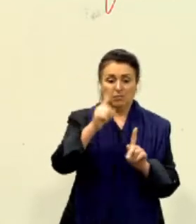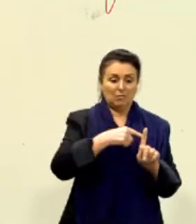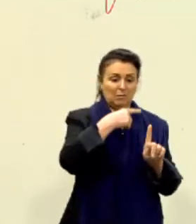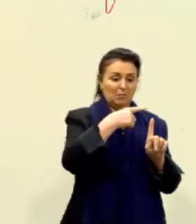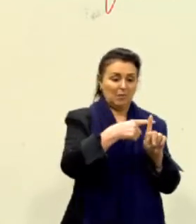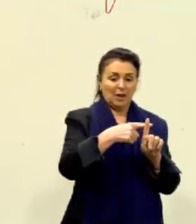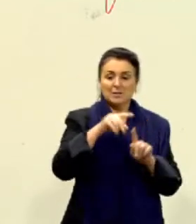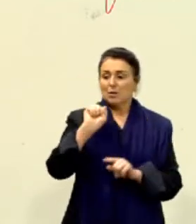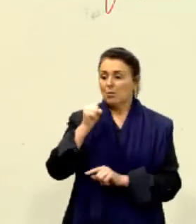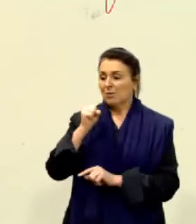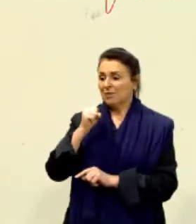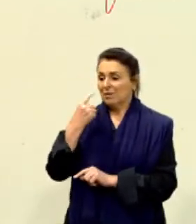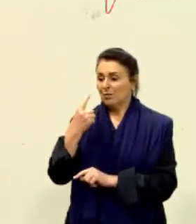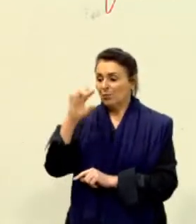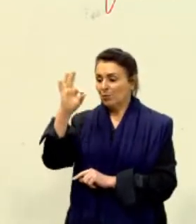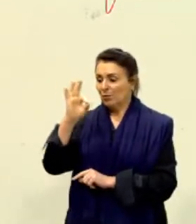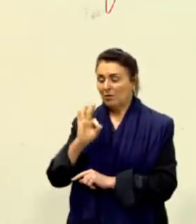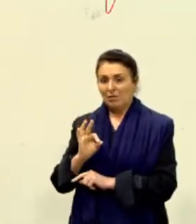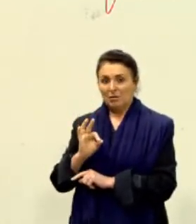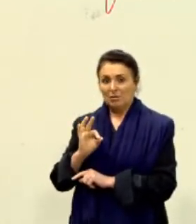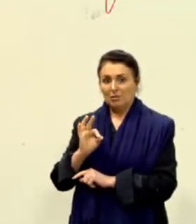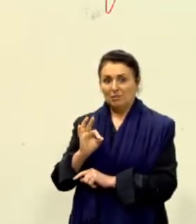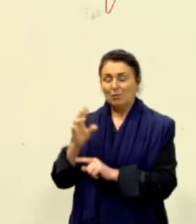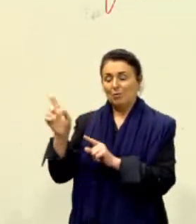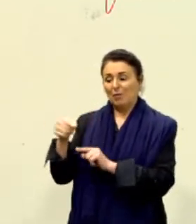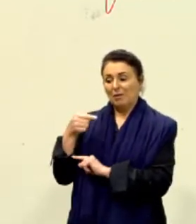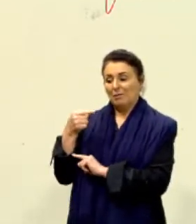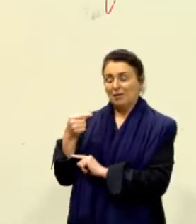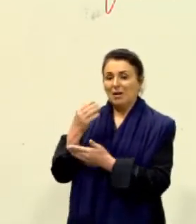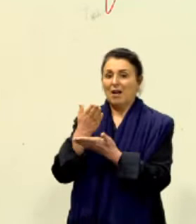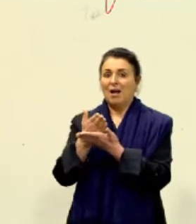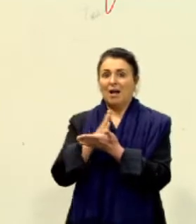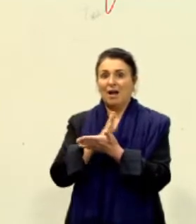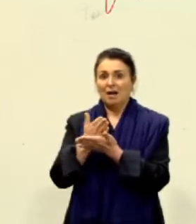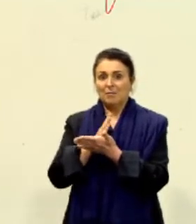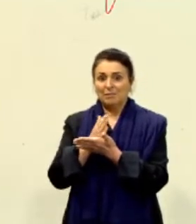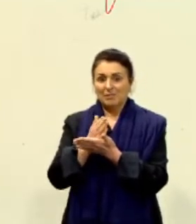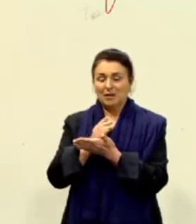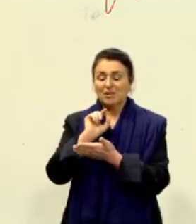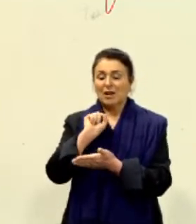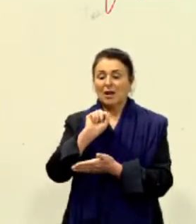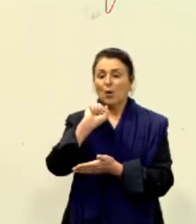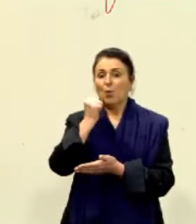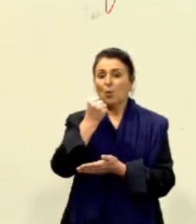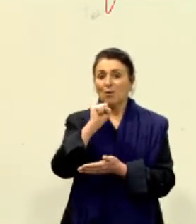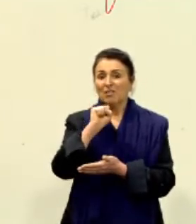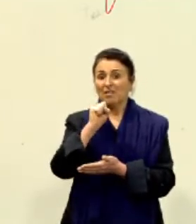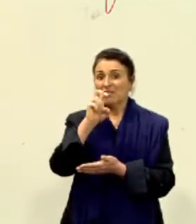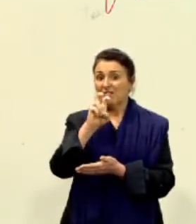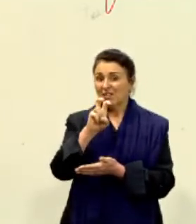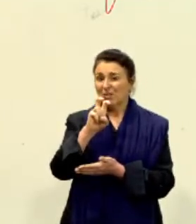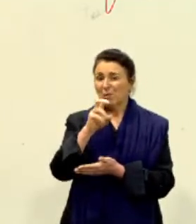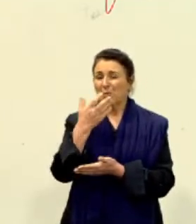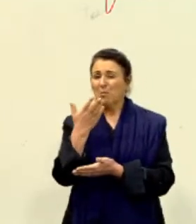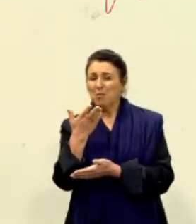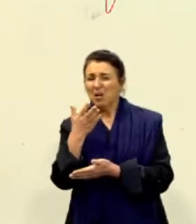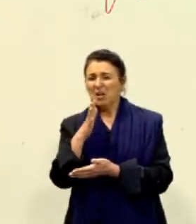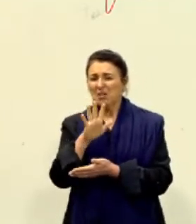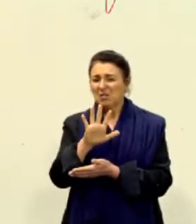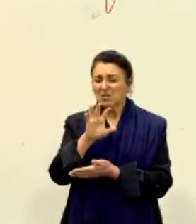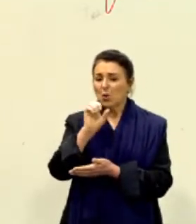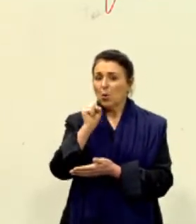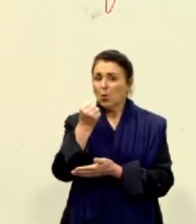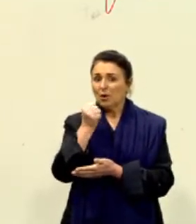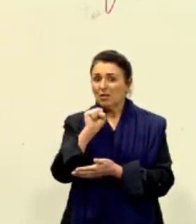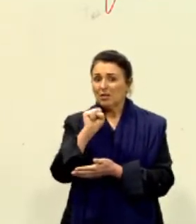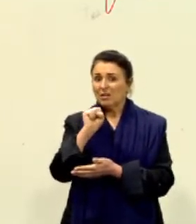% para menos, tá? Então, a média é de 85%, em torno de 85%